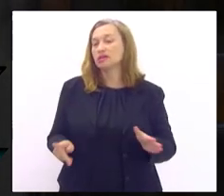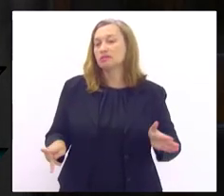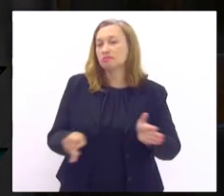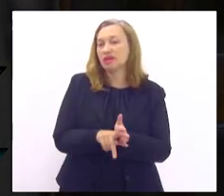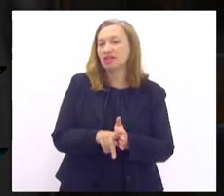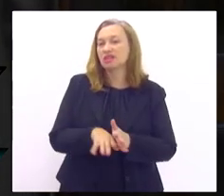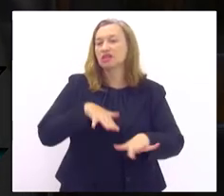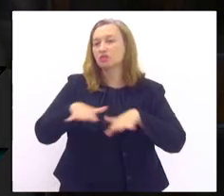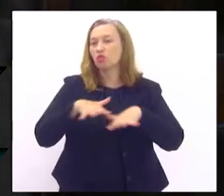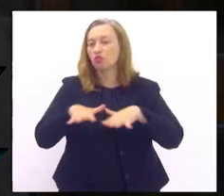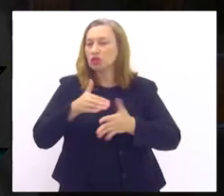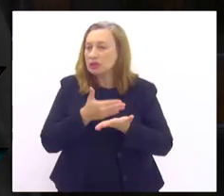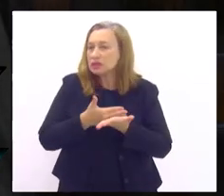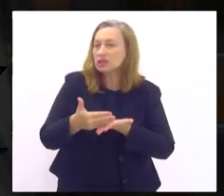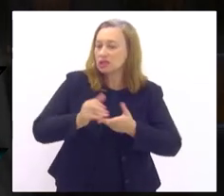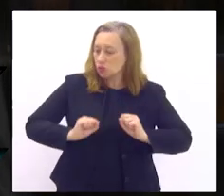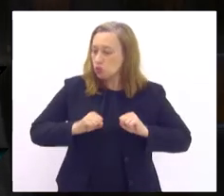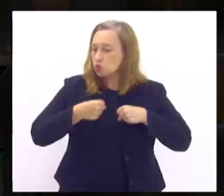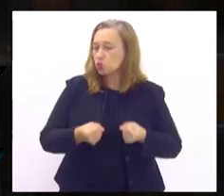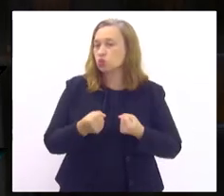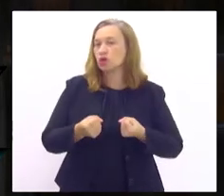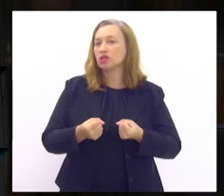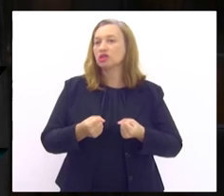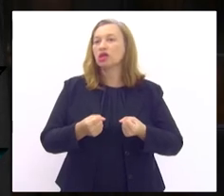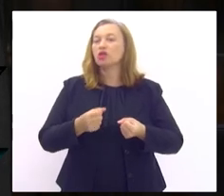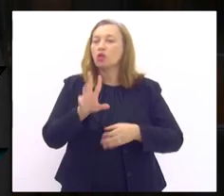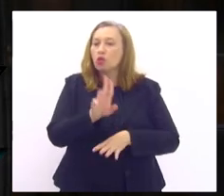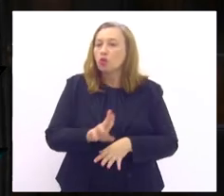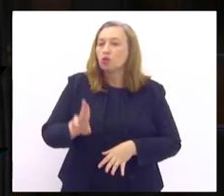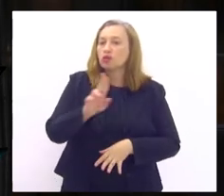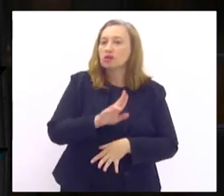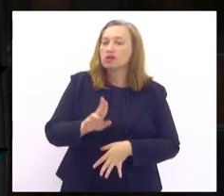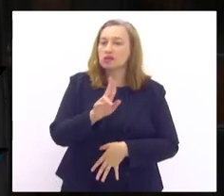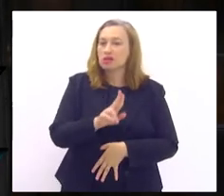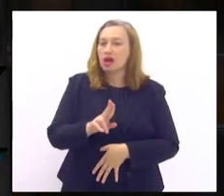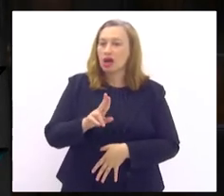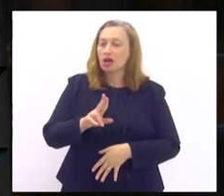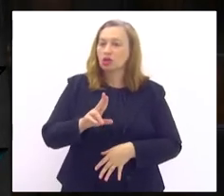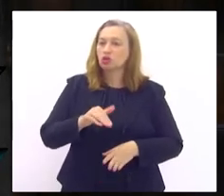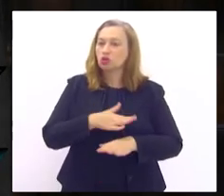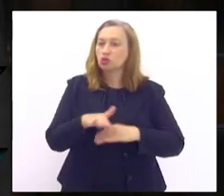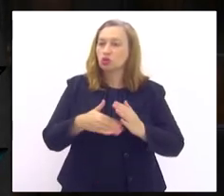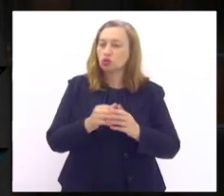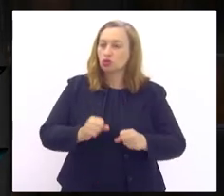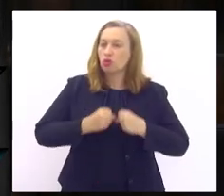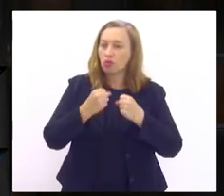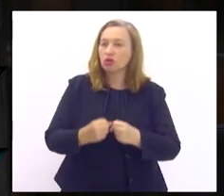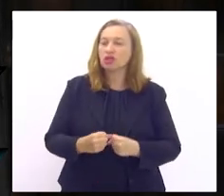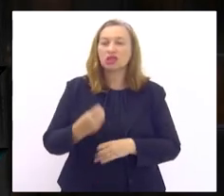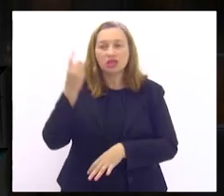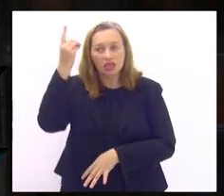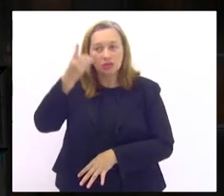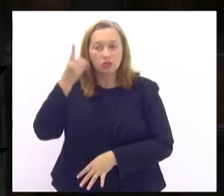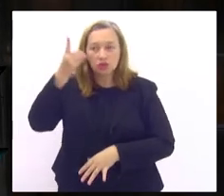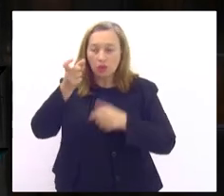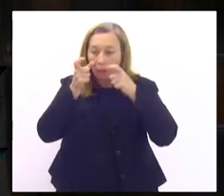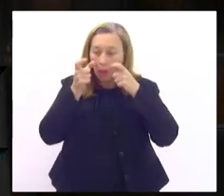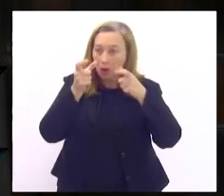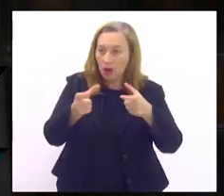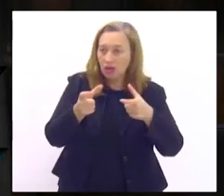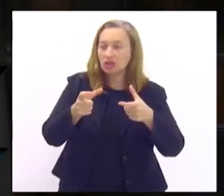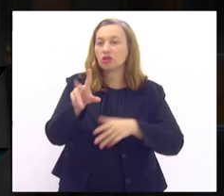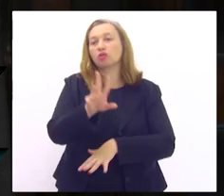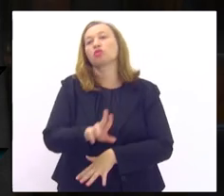movimento de iniciar de poder usar toda minha visibilidade que graças a deus eu tenho para poder dar um alerta e poder